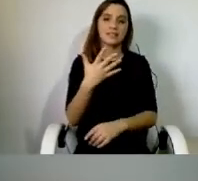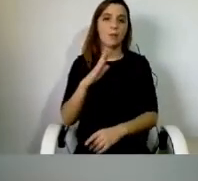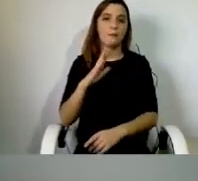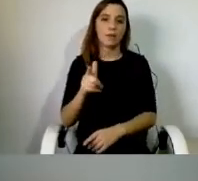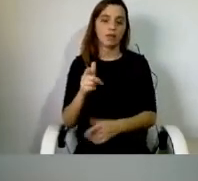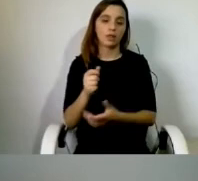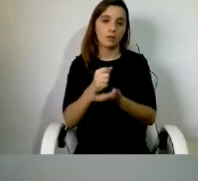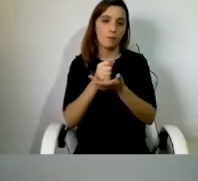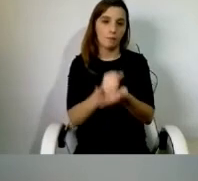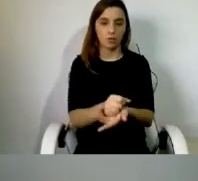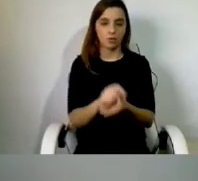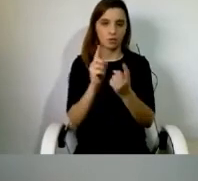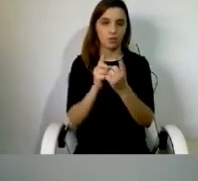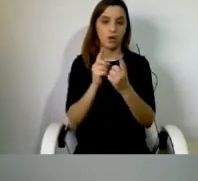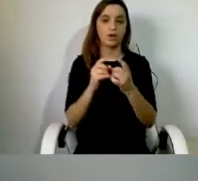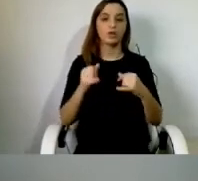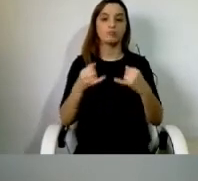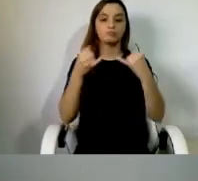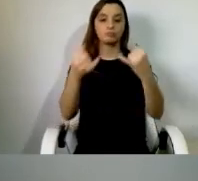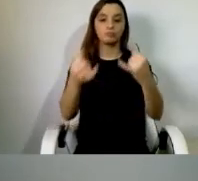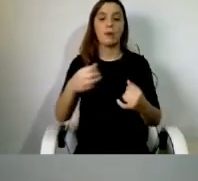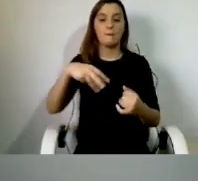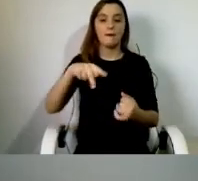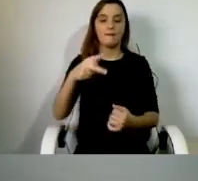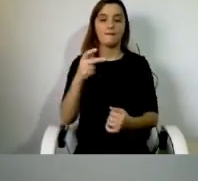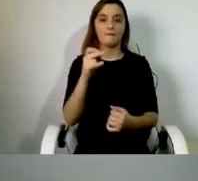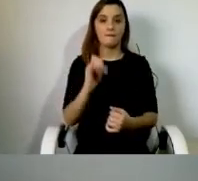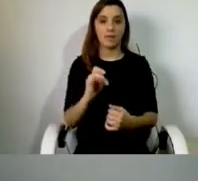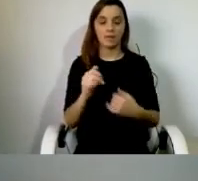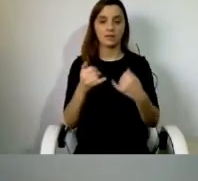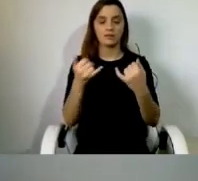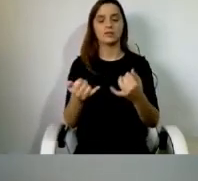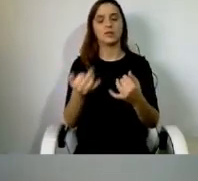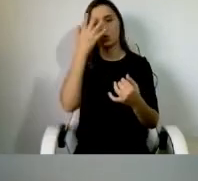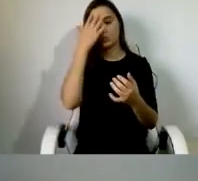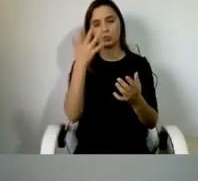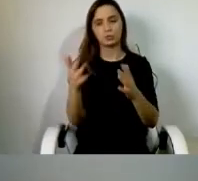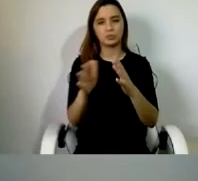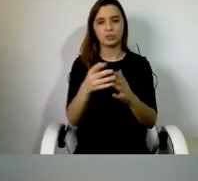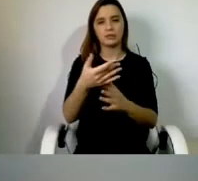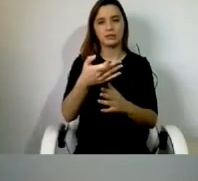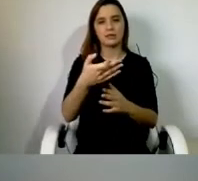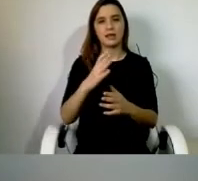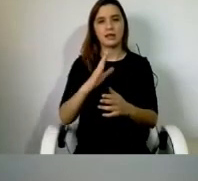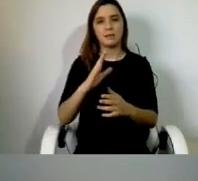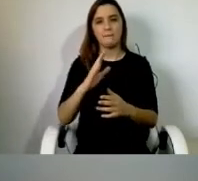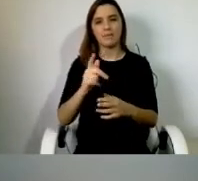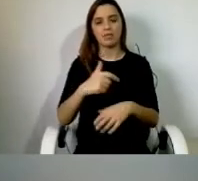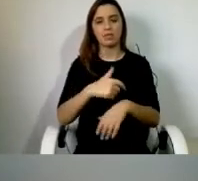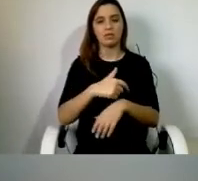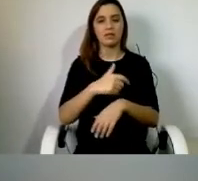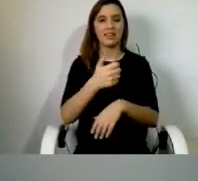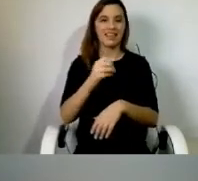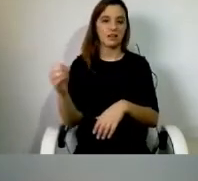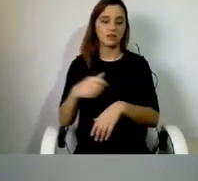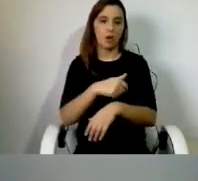MAVI, computamos cerca de, vou ordenar os nomes para 17 mil e 500 horas, mais ou menos. Sendo